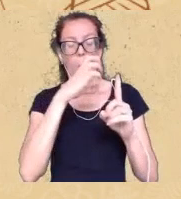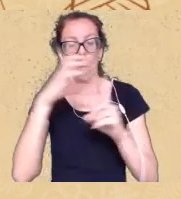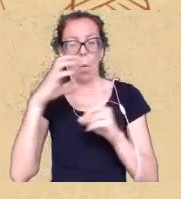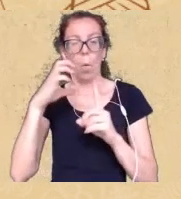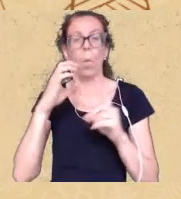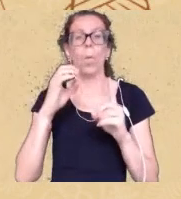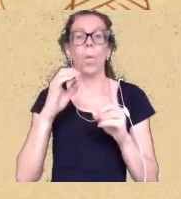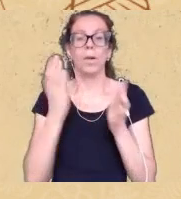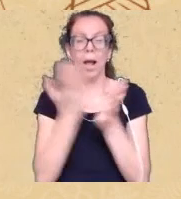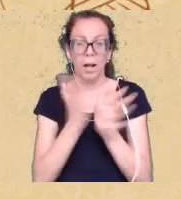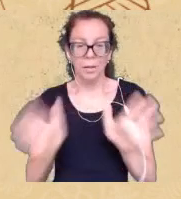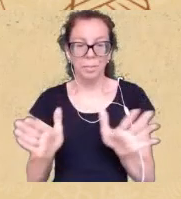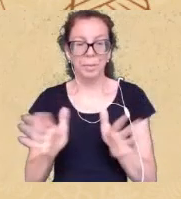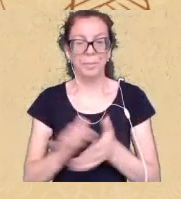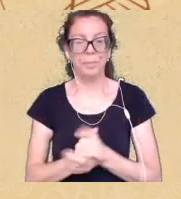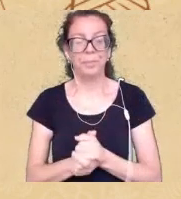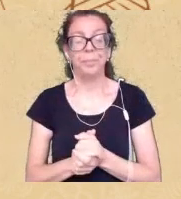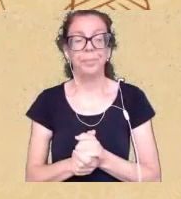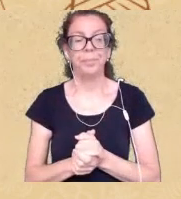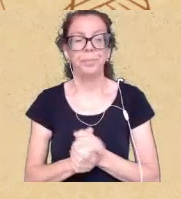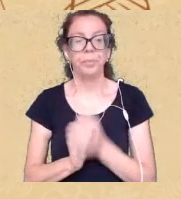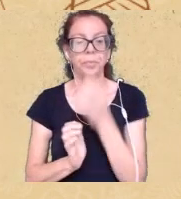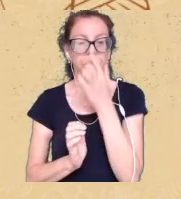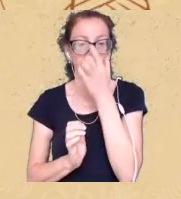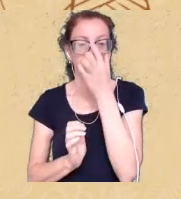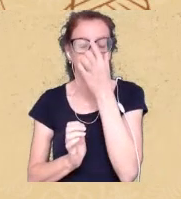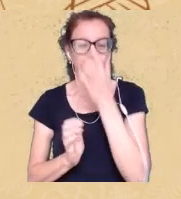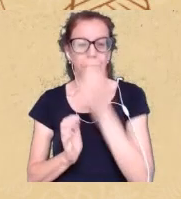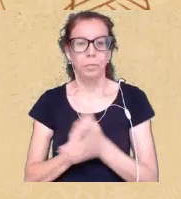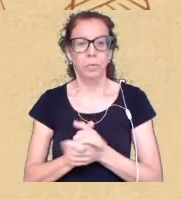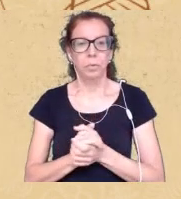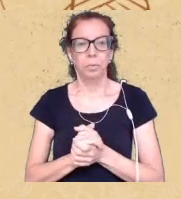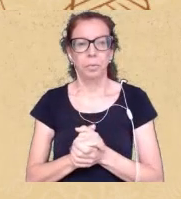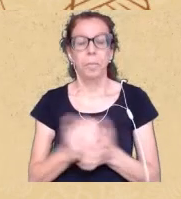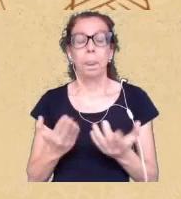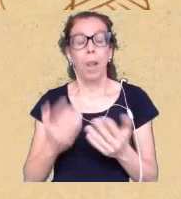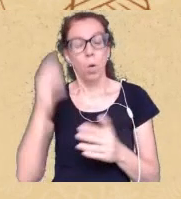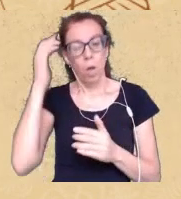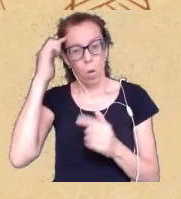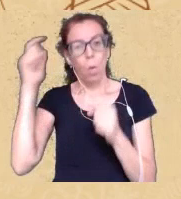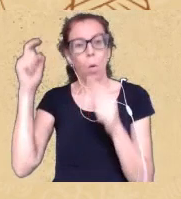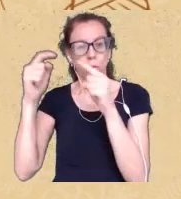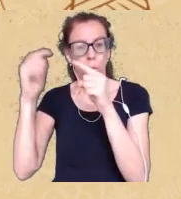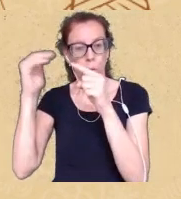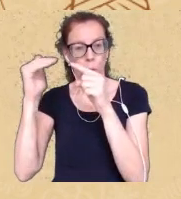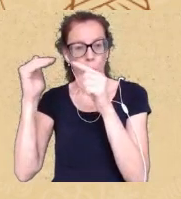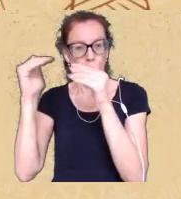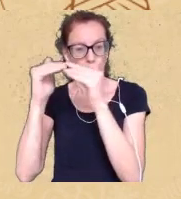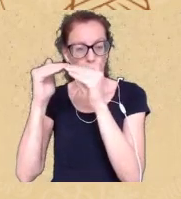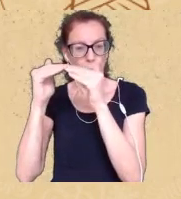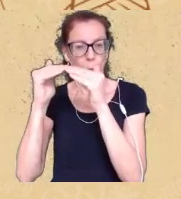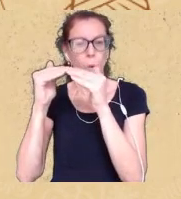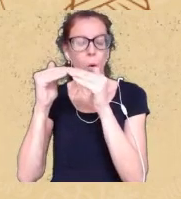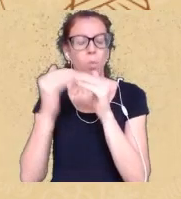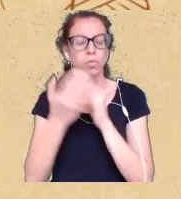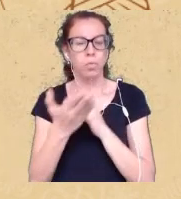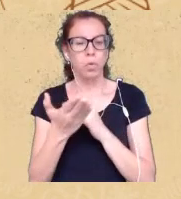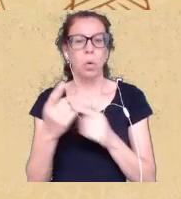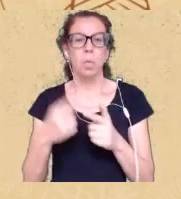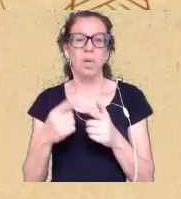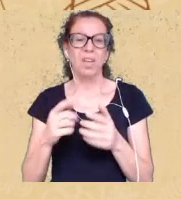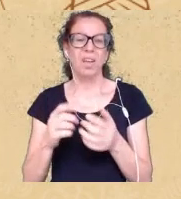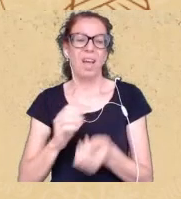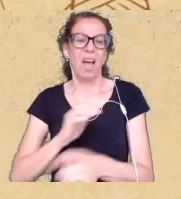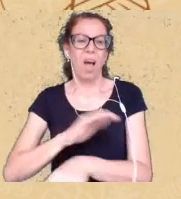eu eu eu eu eu concordo com você não é os racistas não vão abrir mão deste